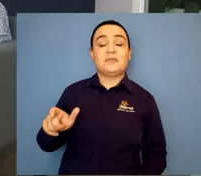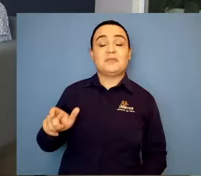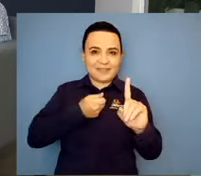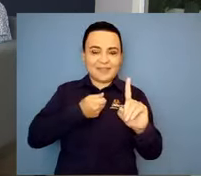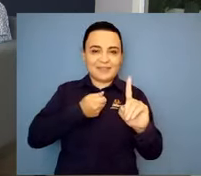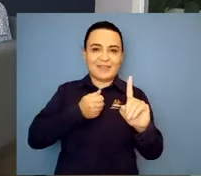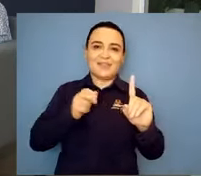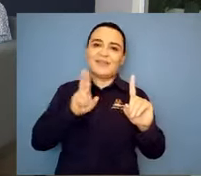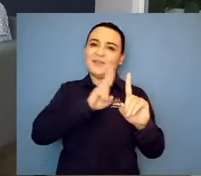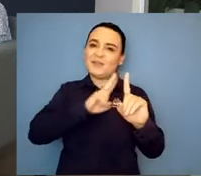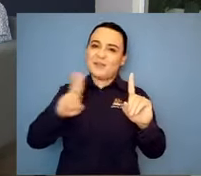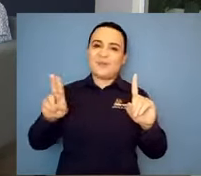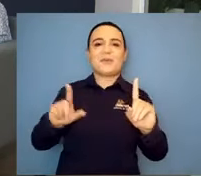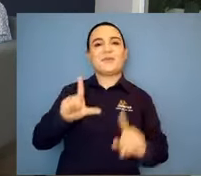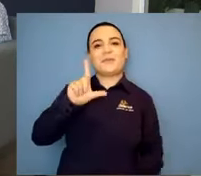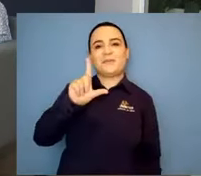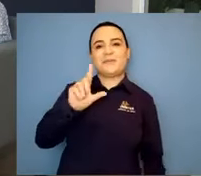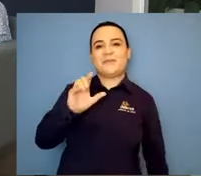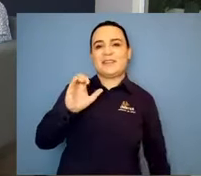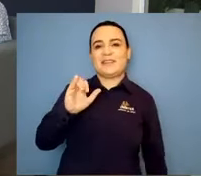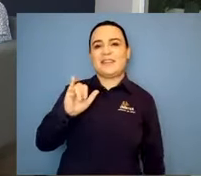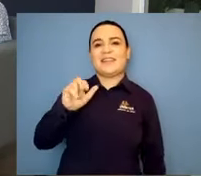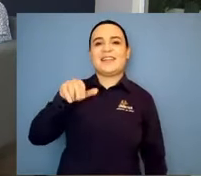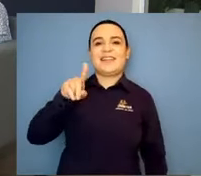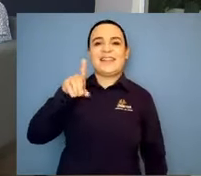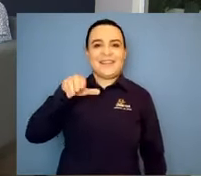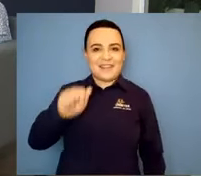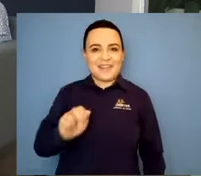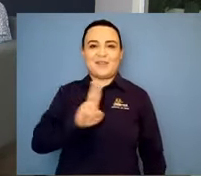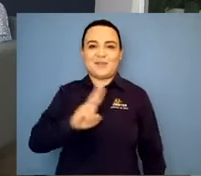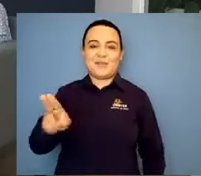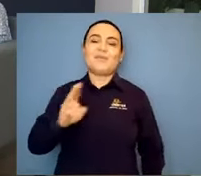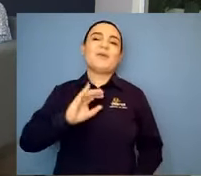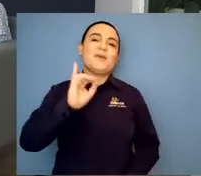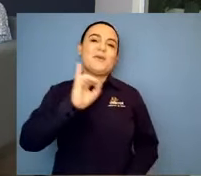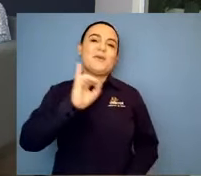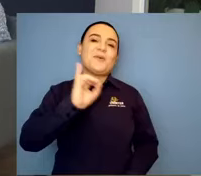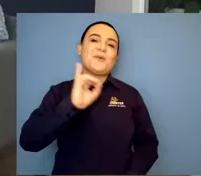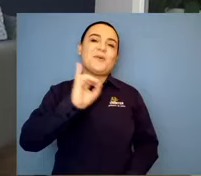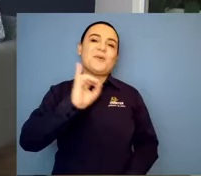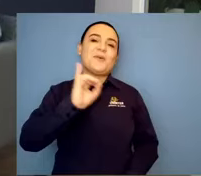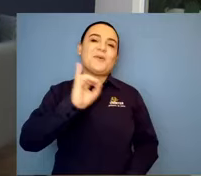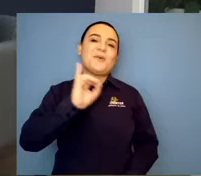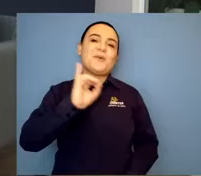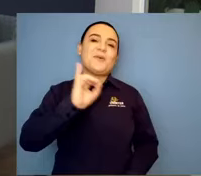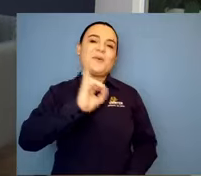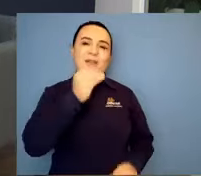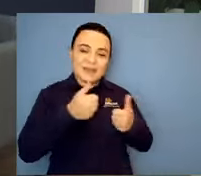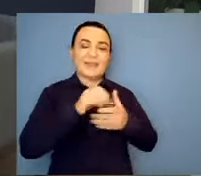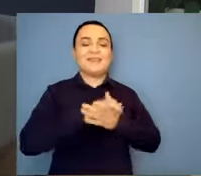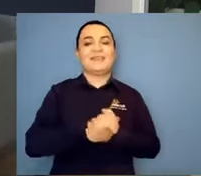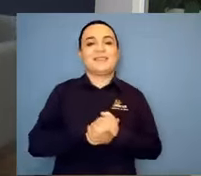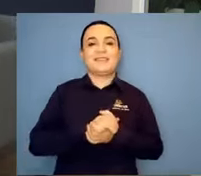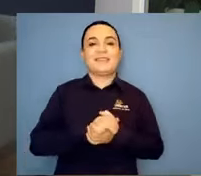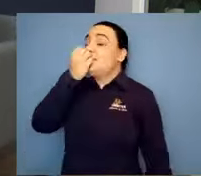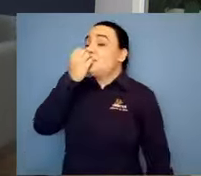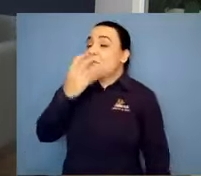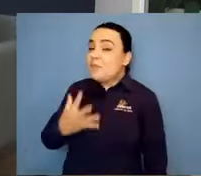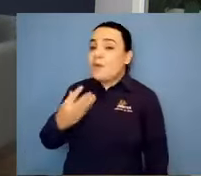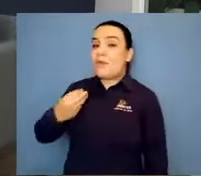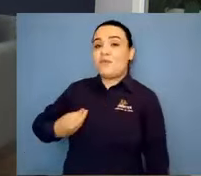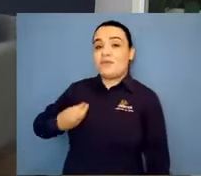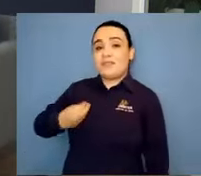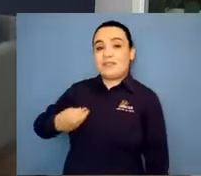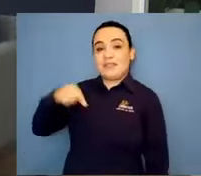Linda, como vai? Oi, professora. Que bom que você está aqui, agradeço desde já a tua